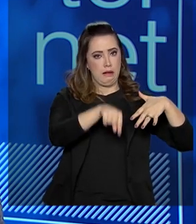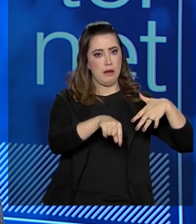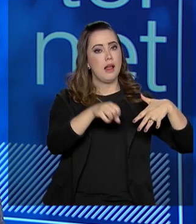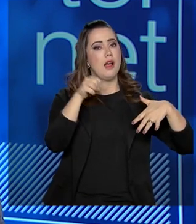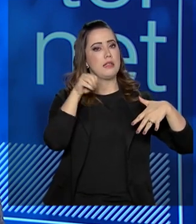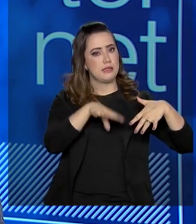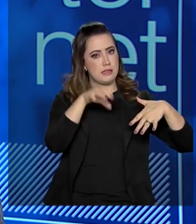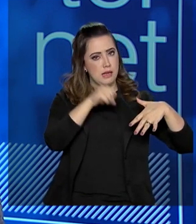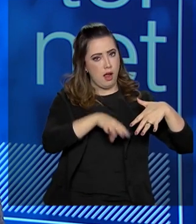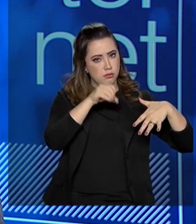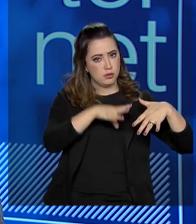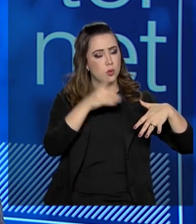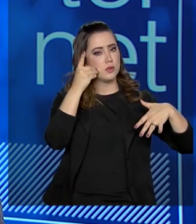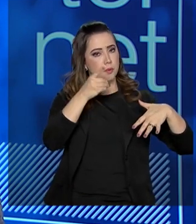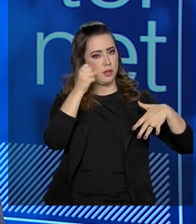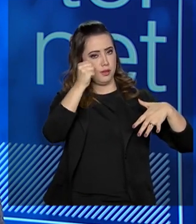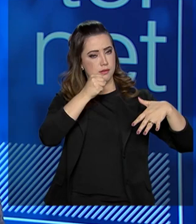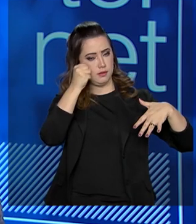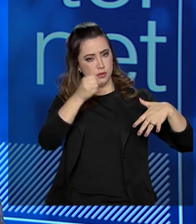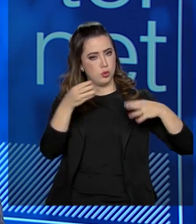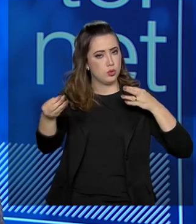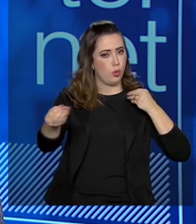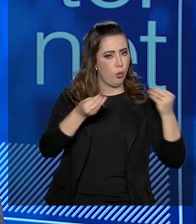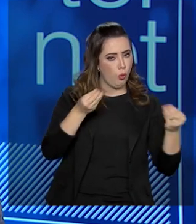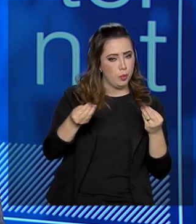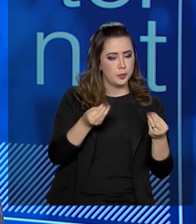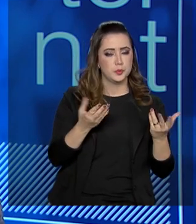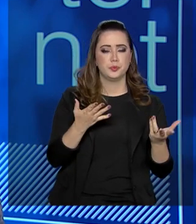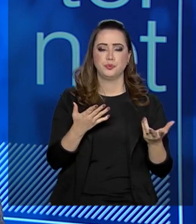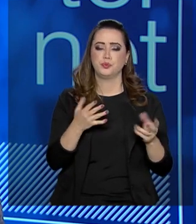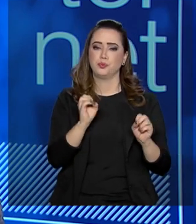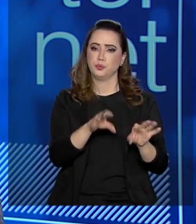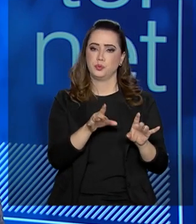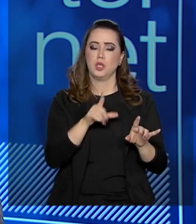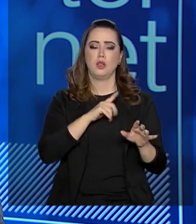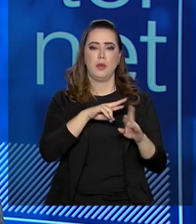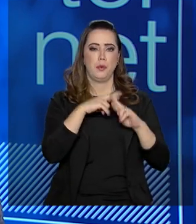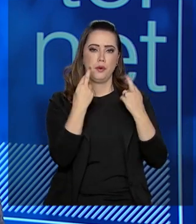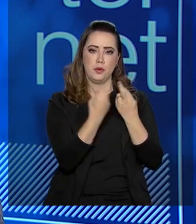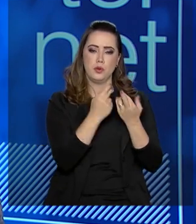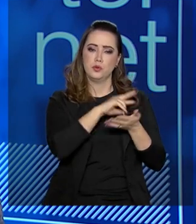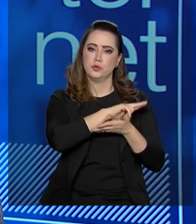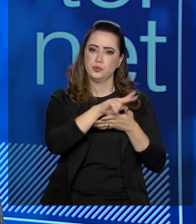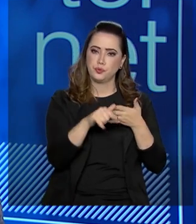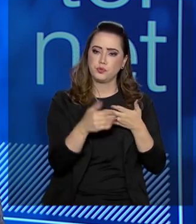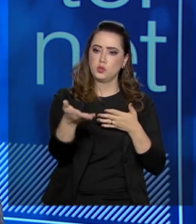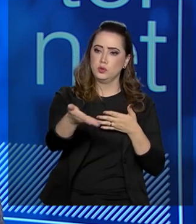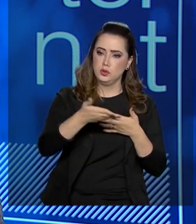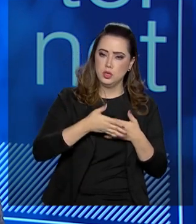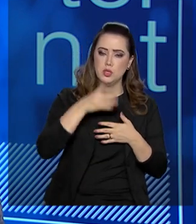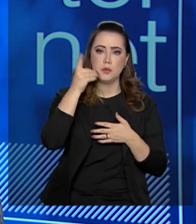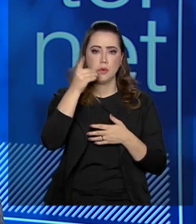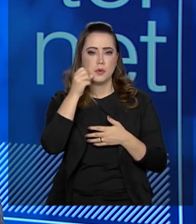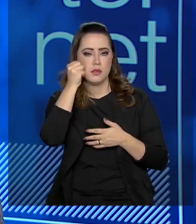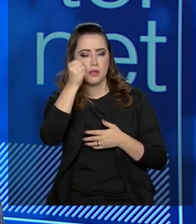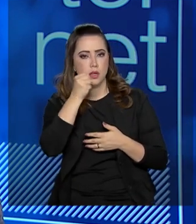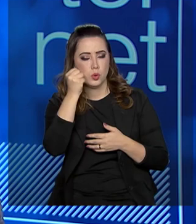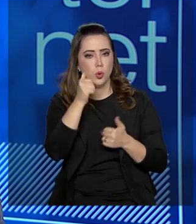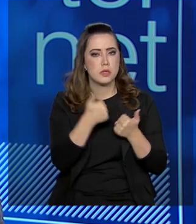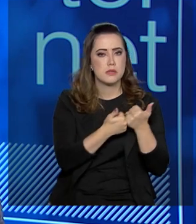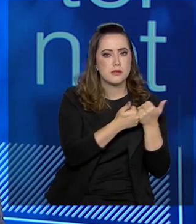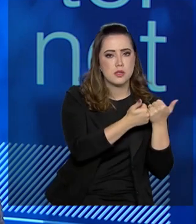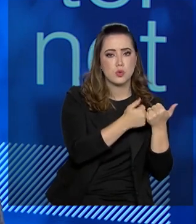temos cronogramado até o final de 2019 várias reuniões em que nós recebemos parlamentares, assessores,